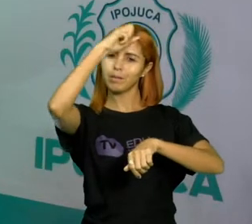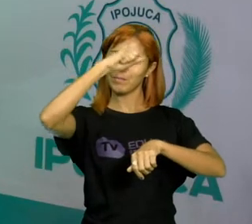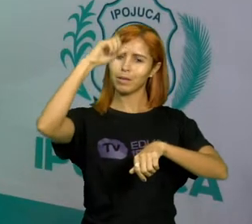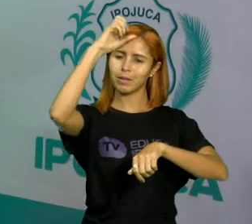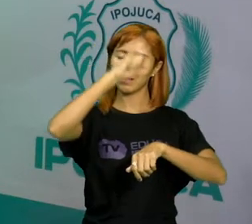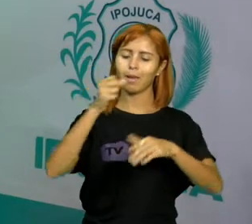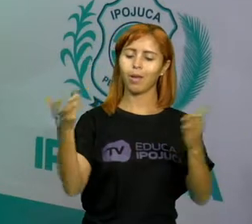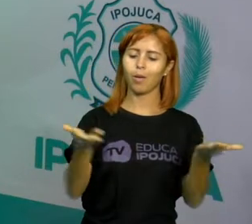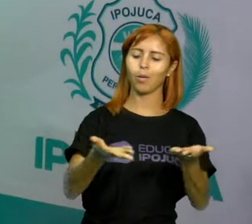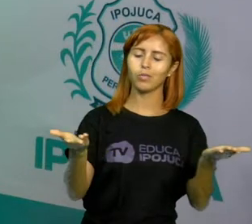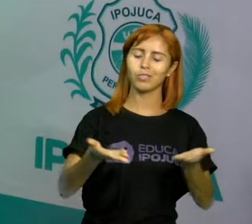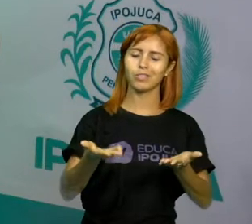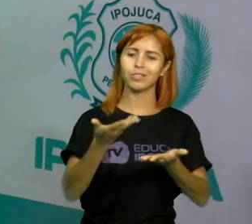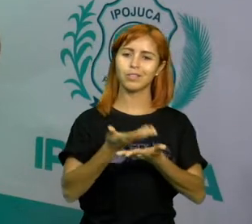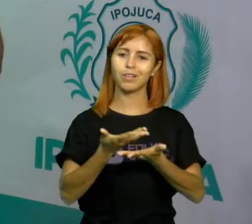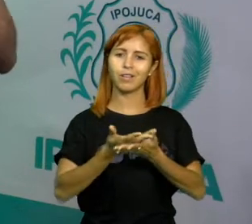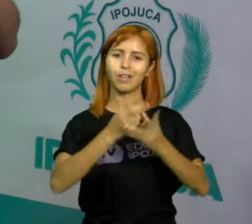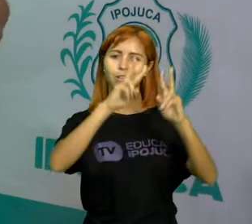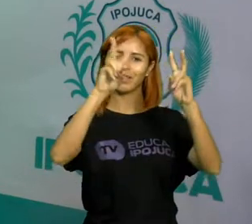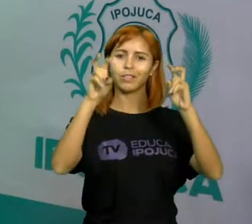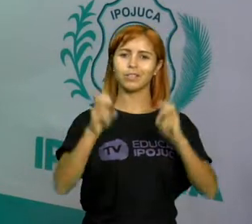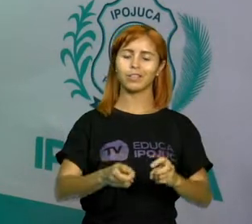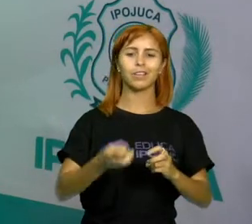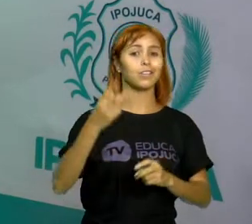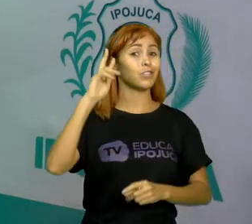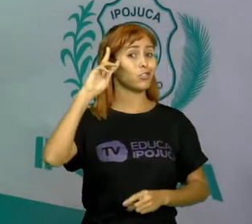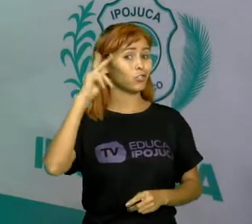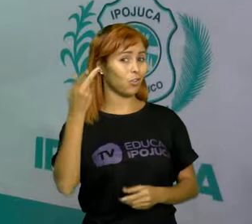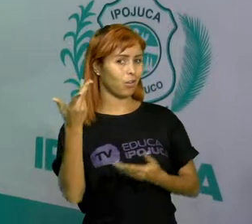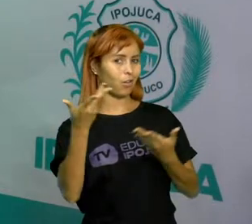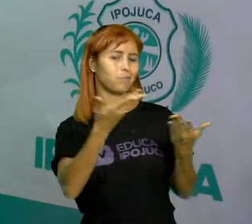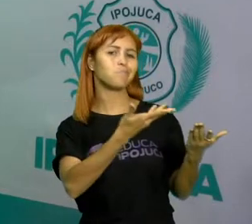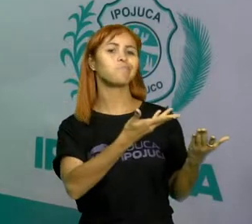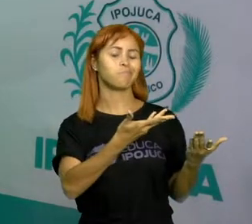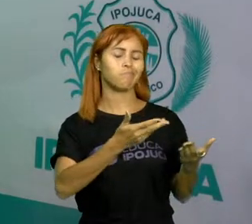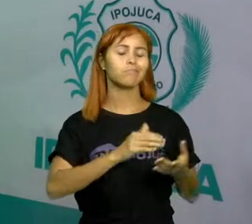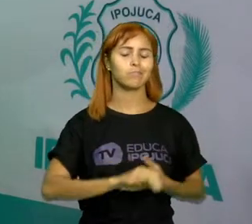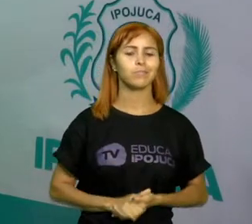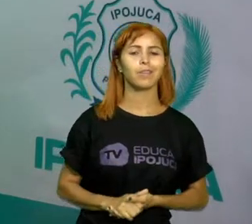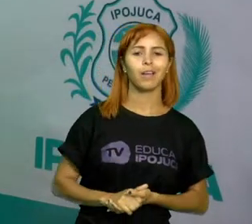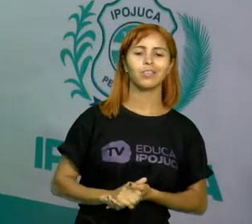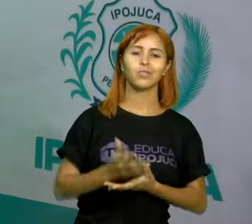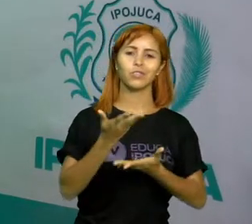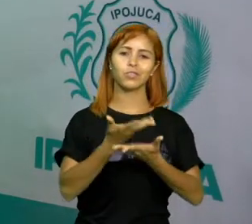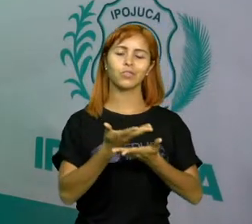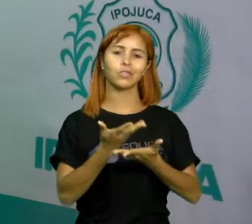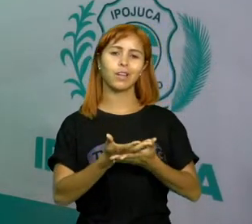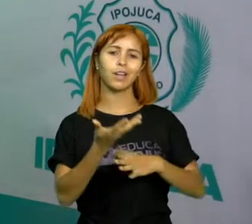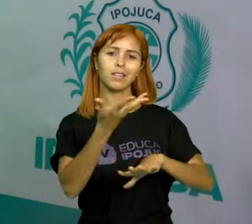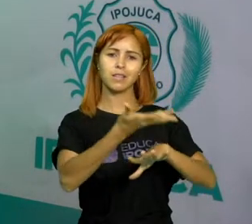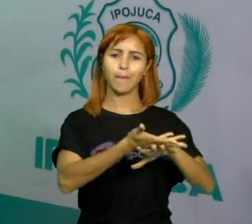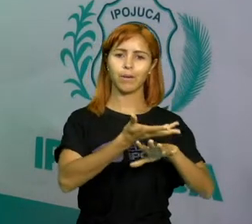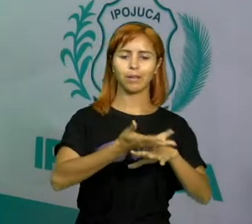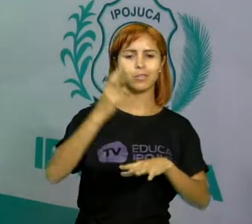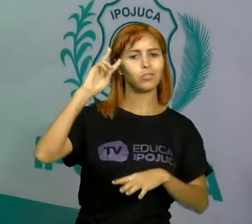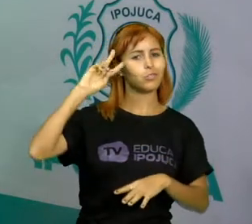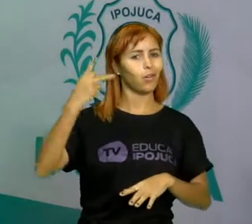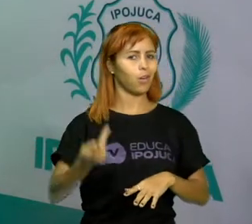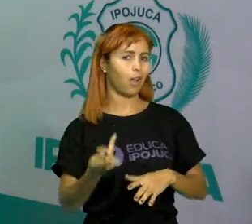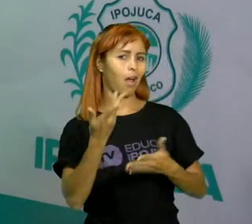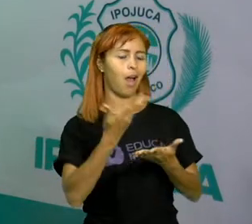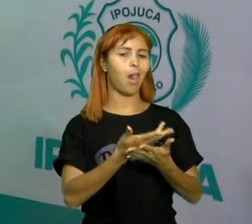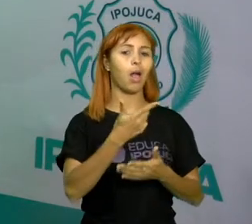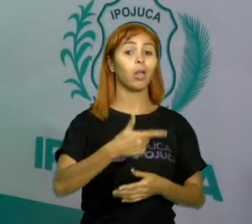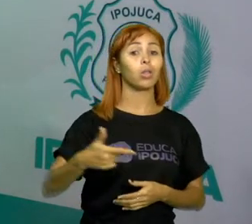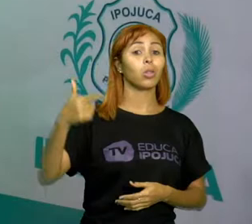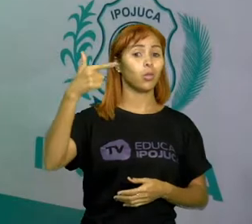e hoje a nossa aula é de História. Portanto, a gente vai estudar a disciplina de História, a aula